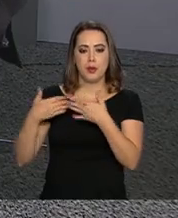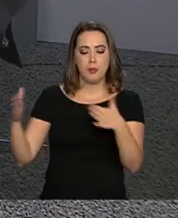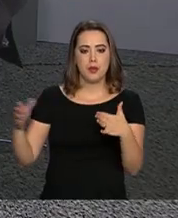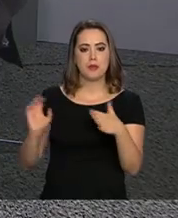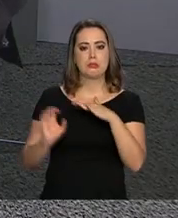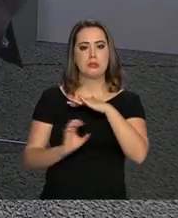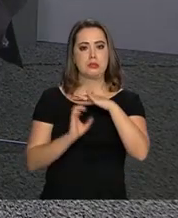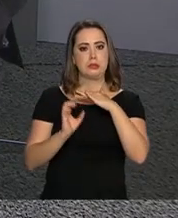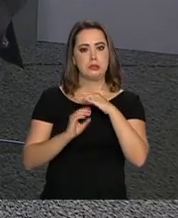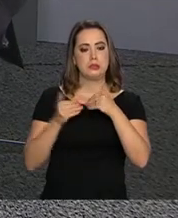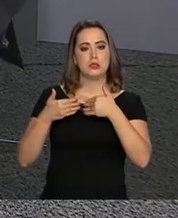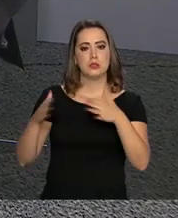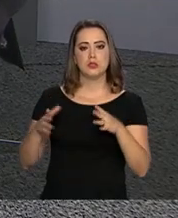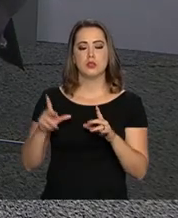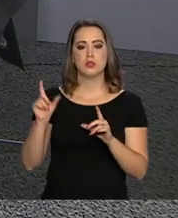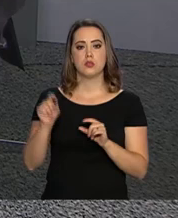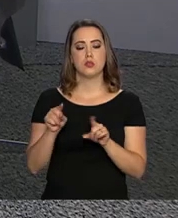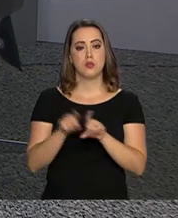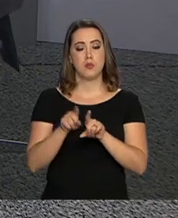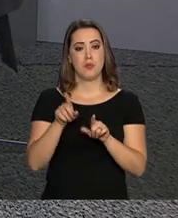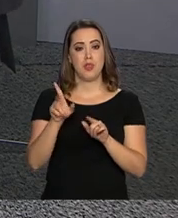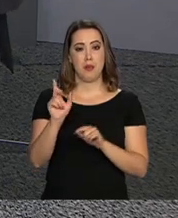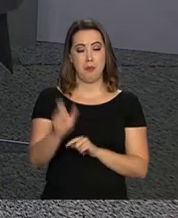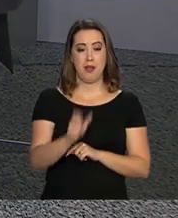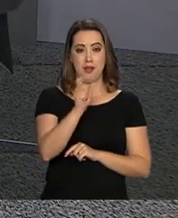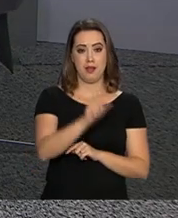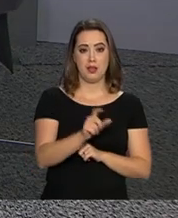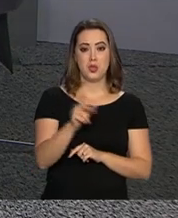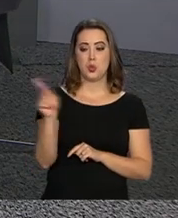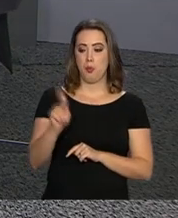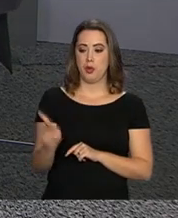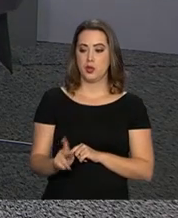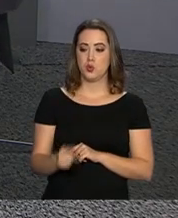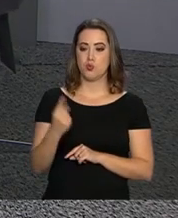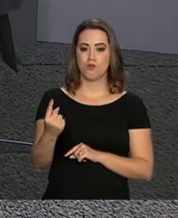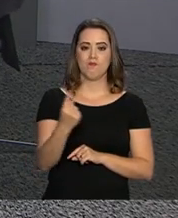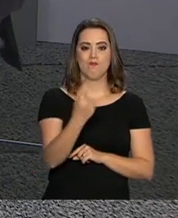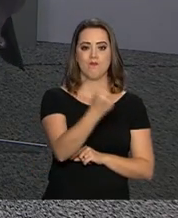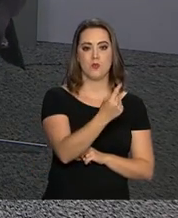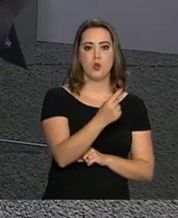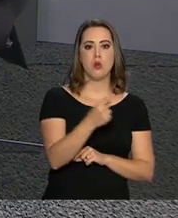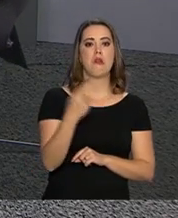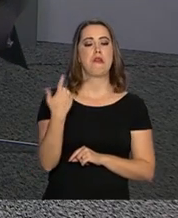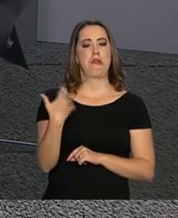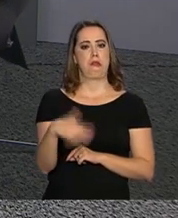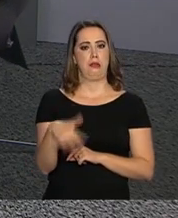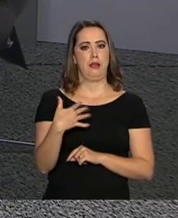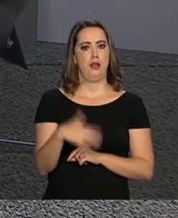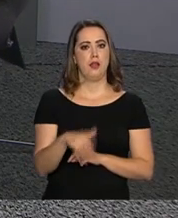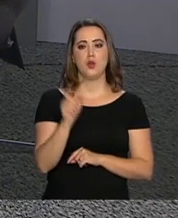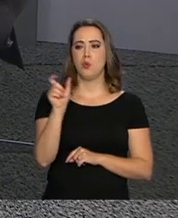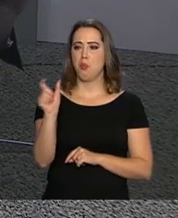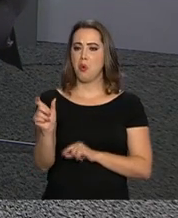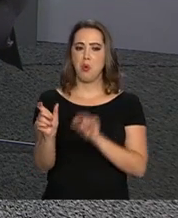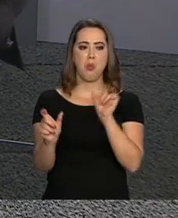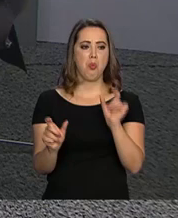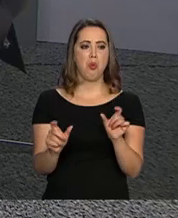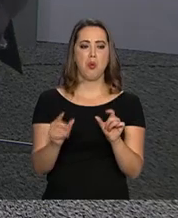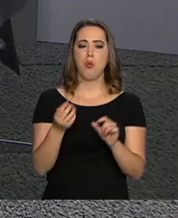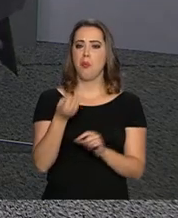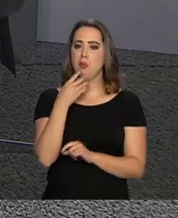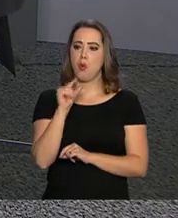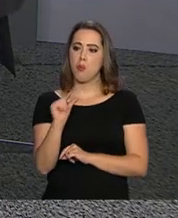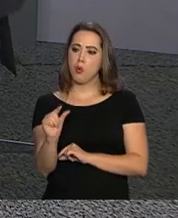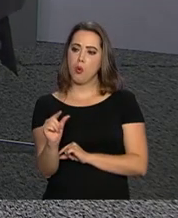prejuízo em termos nacionais é pequeno. Mas o prejuízo per capita é muito grande. São poucos os que se aproveitam. Então, a